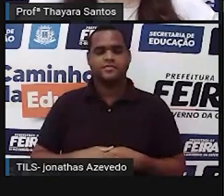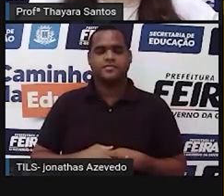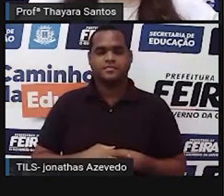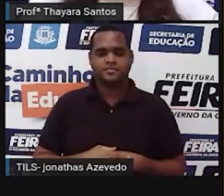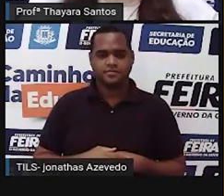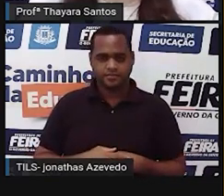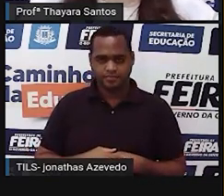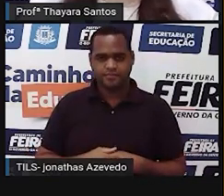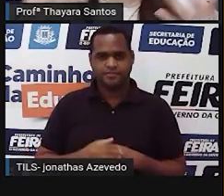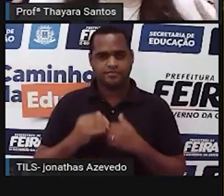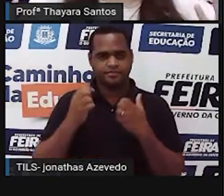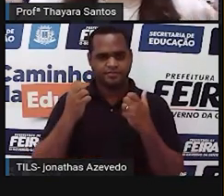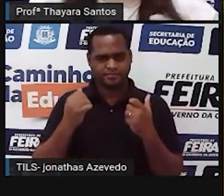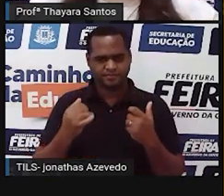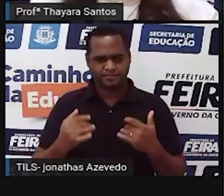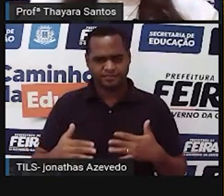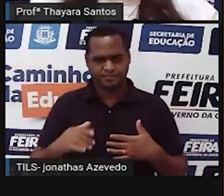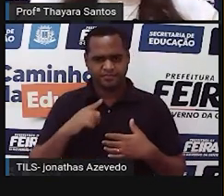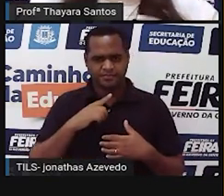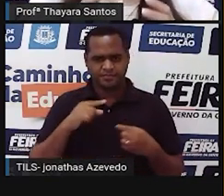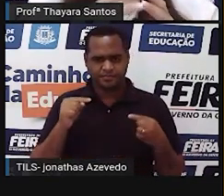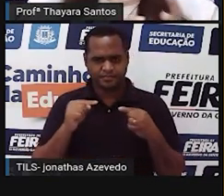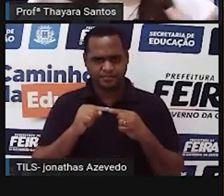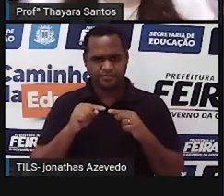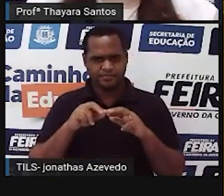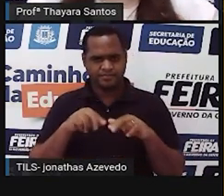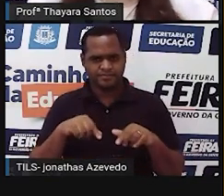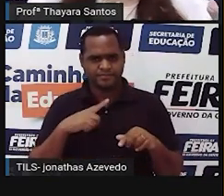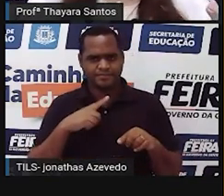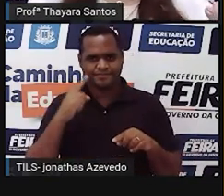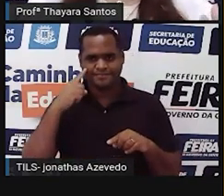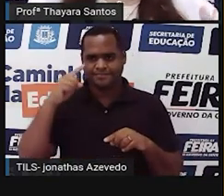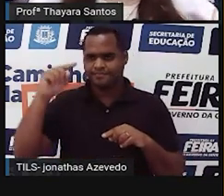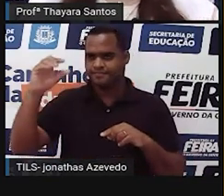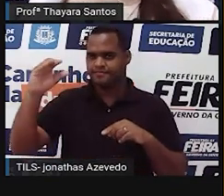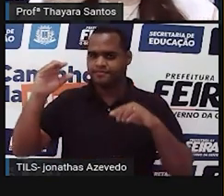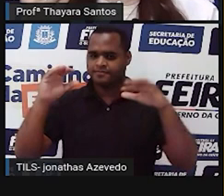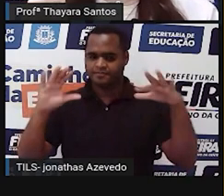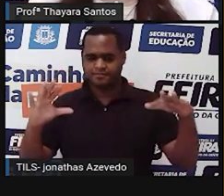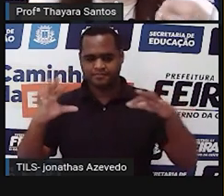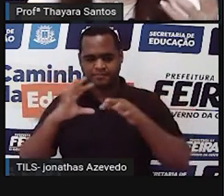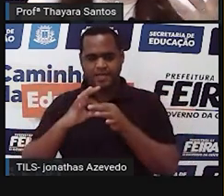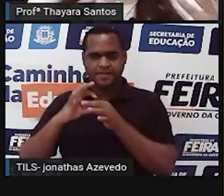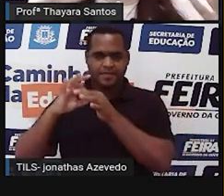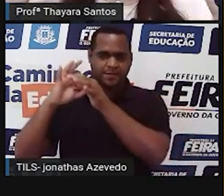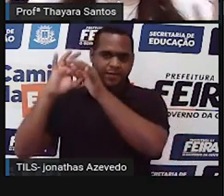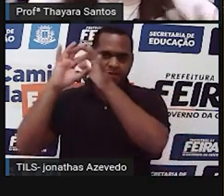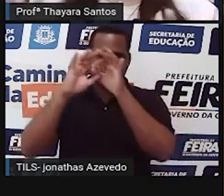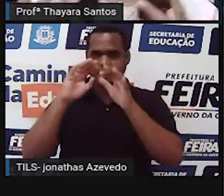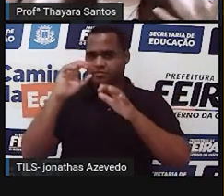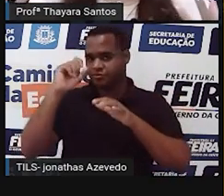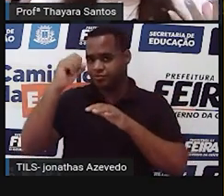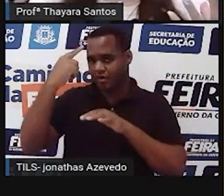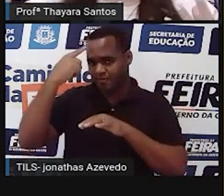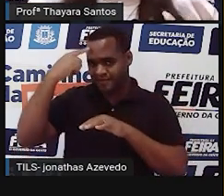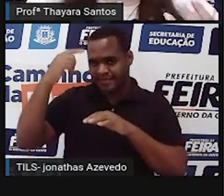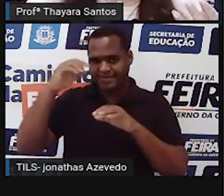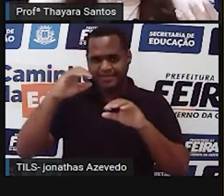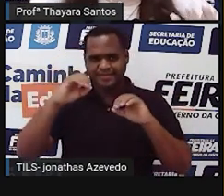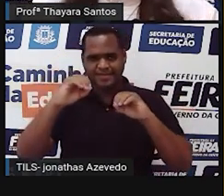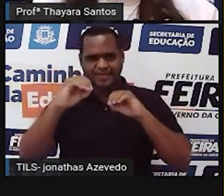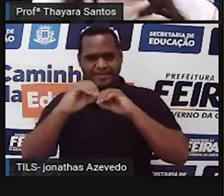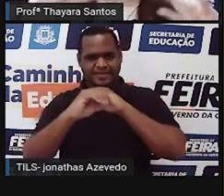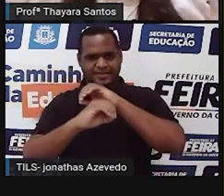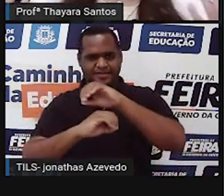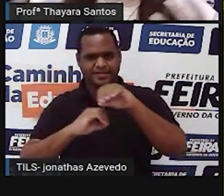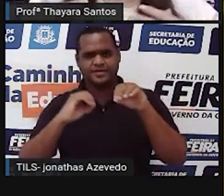Então, na eclíptica, que é justamente esse plano aí que envolve o Sol, a posição dos astros, né? Que é